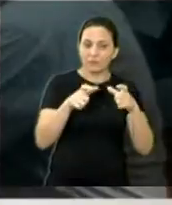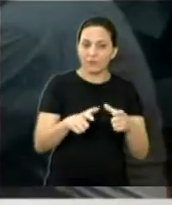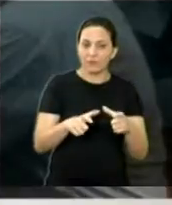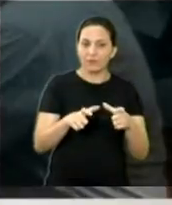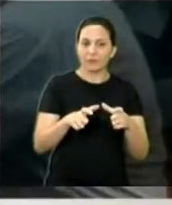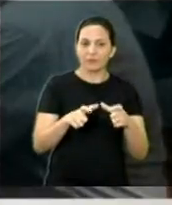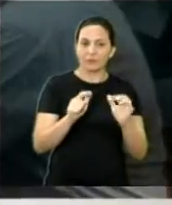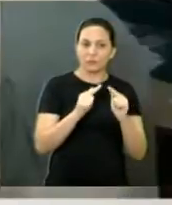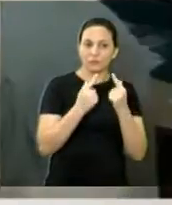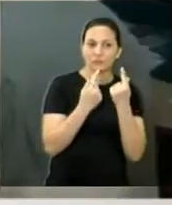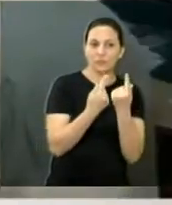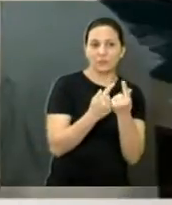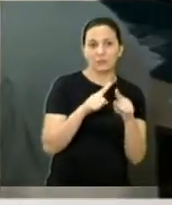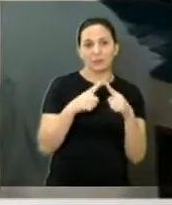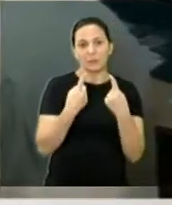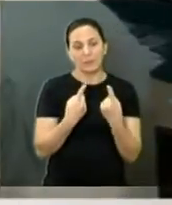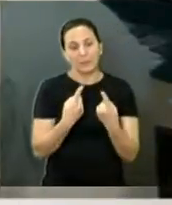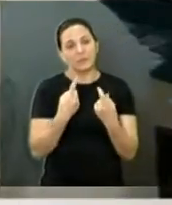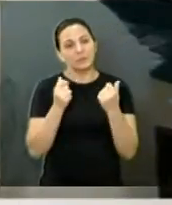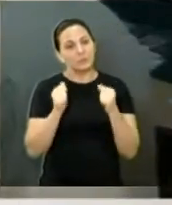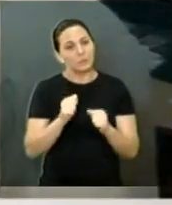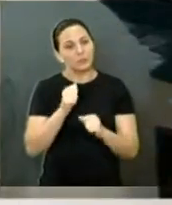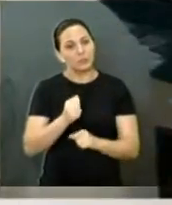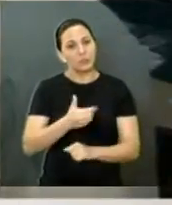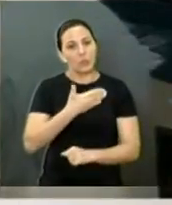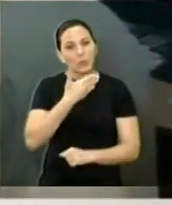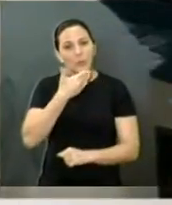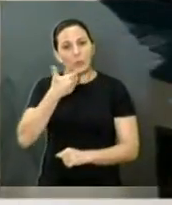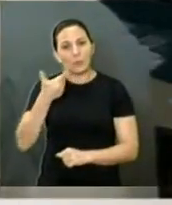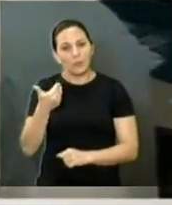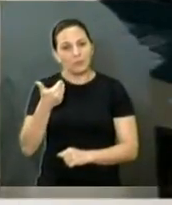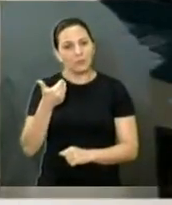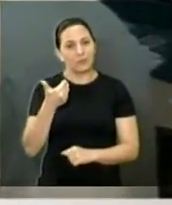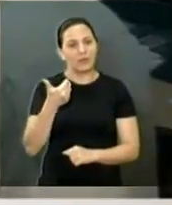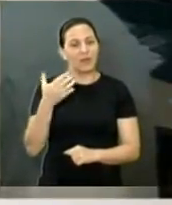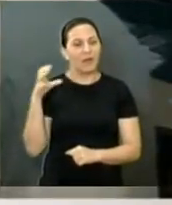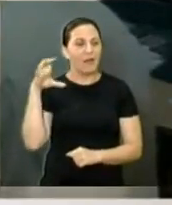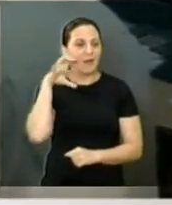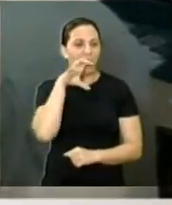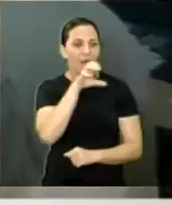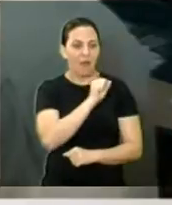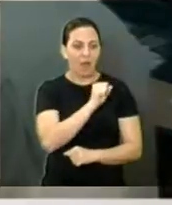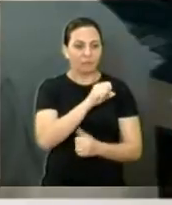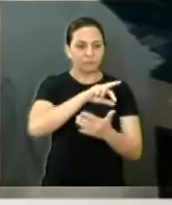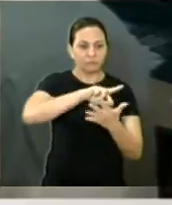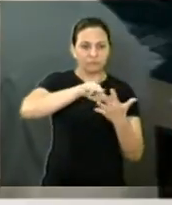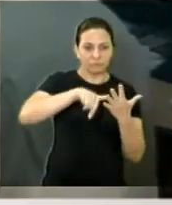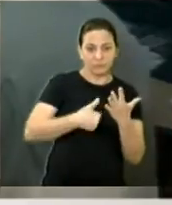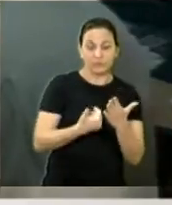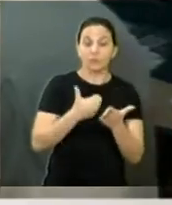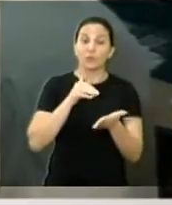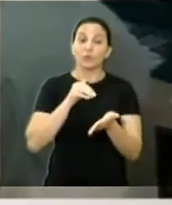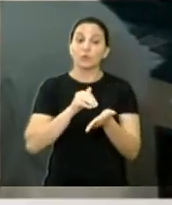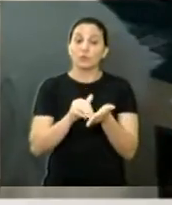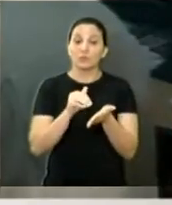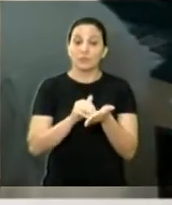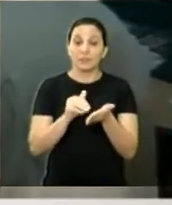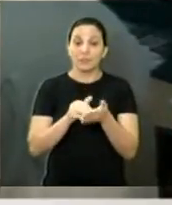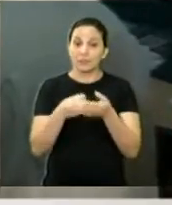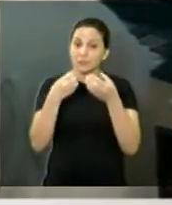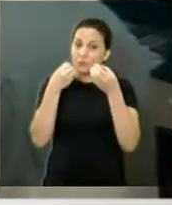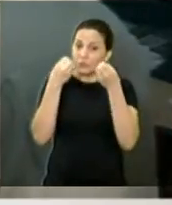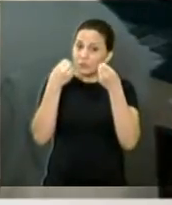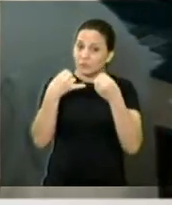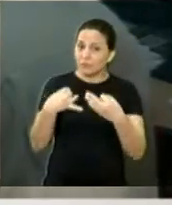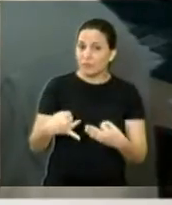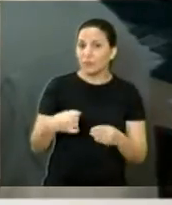Mas alguns pontos poderiam ser solucionados com maior agilidade. O secretário falou que os